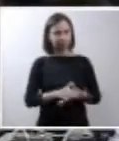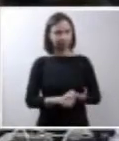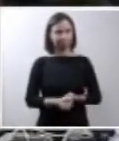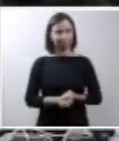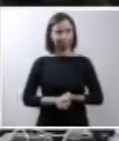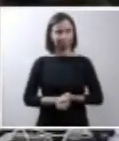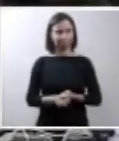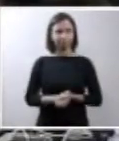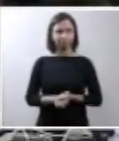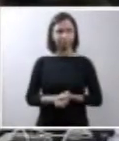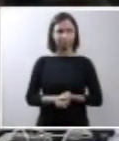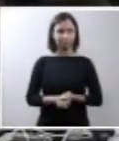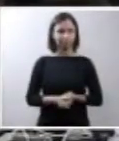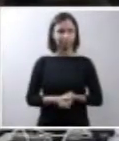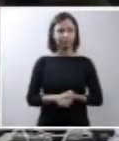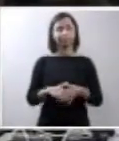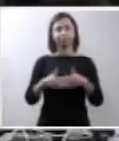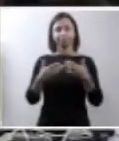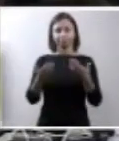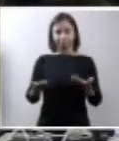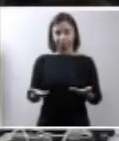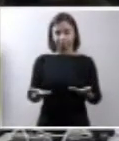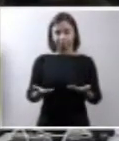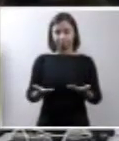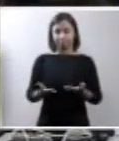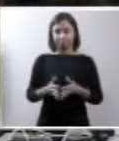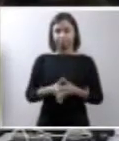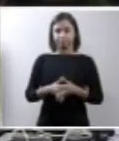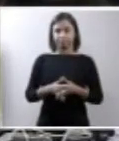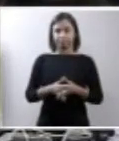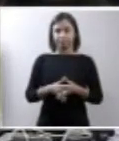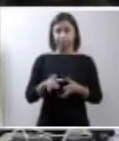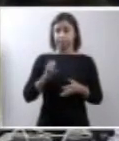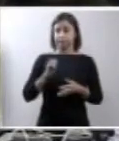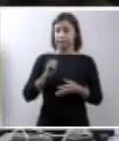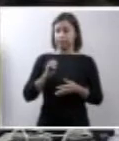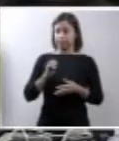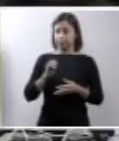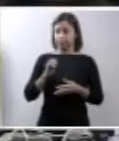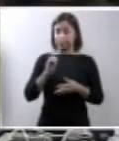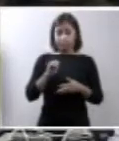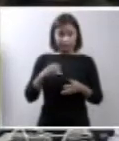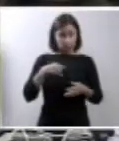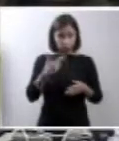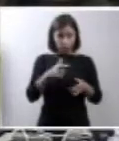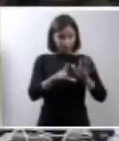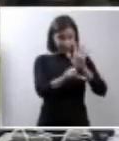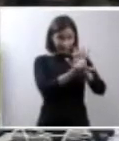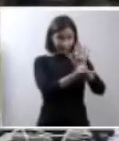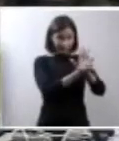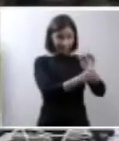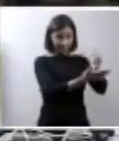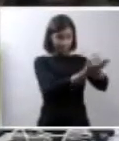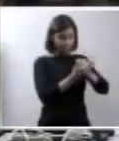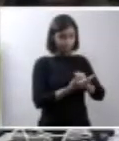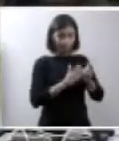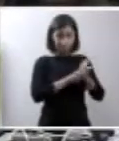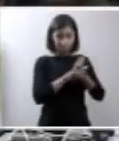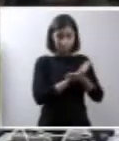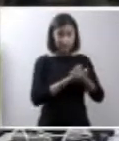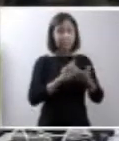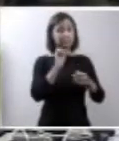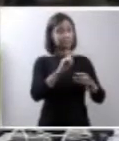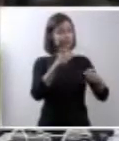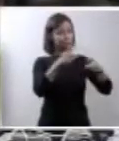diferença. Porque se eu não tivesse amparada pela lei, pelos médicos, e não tivesse